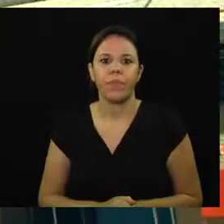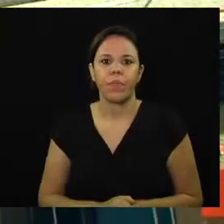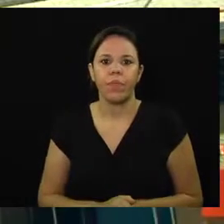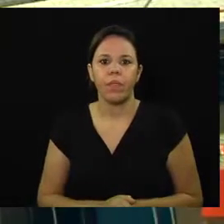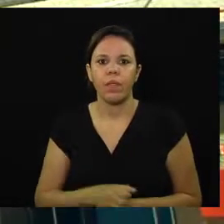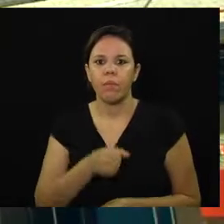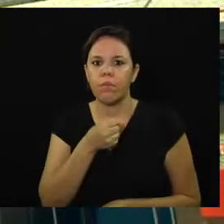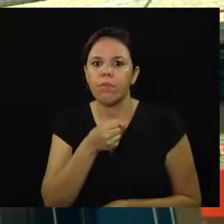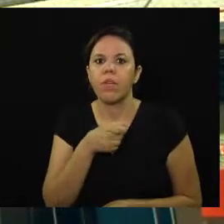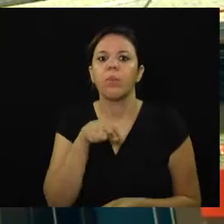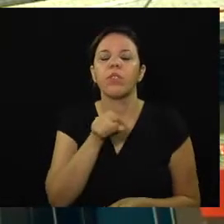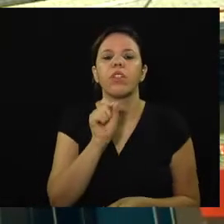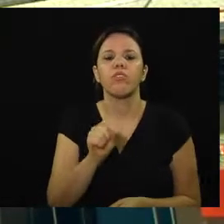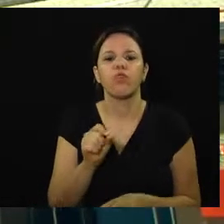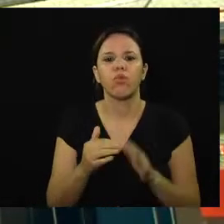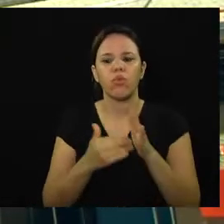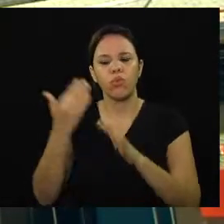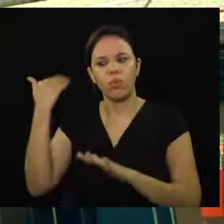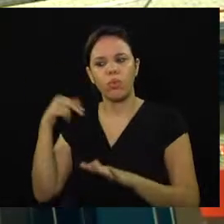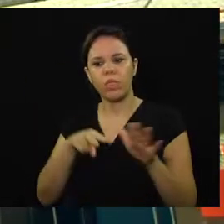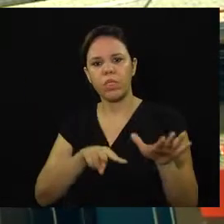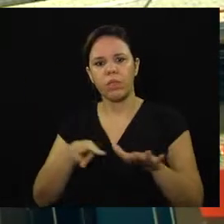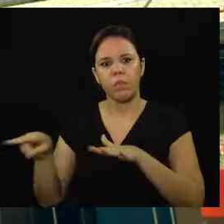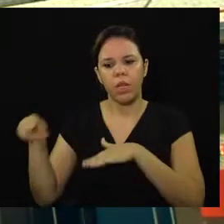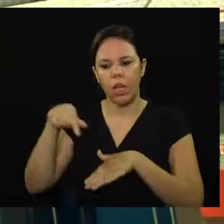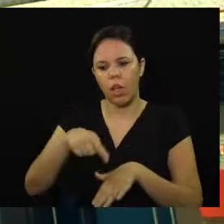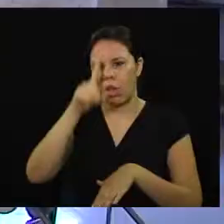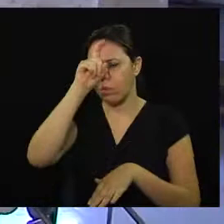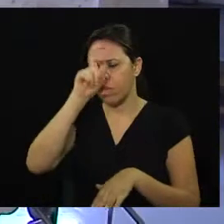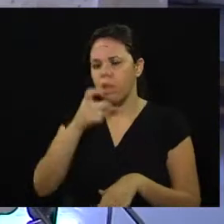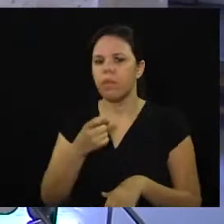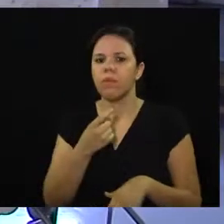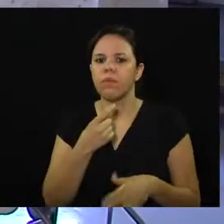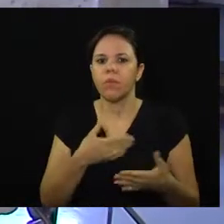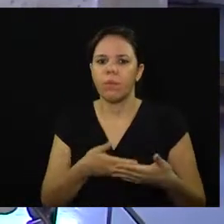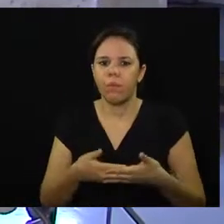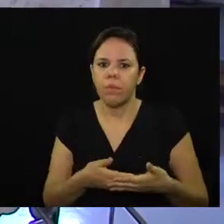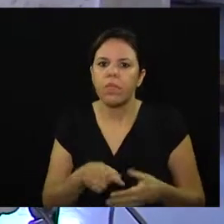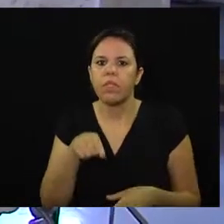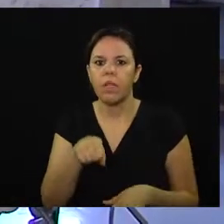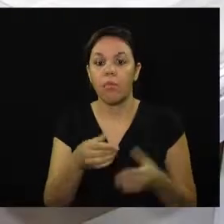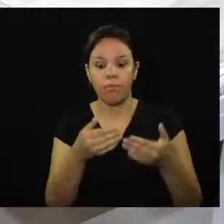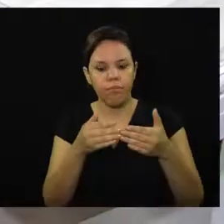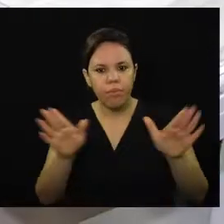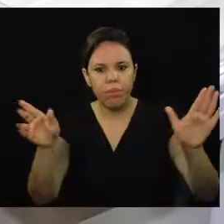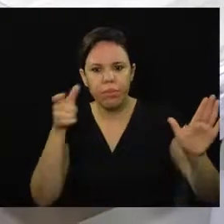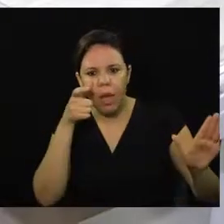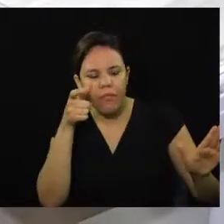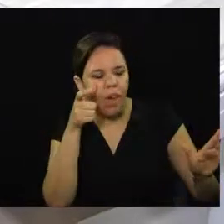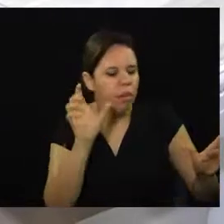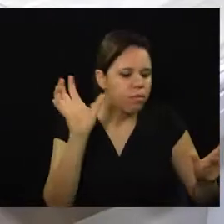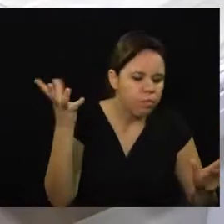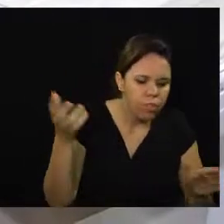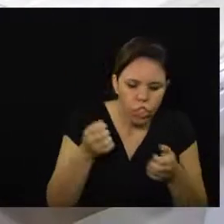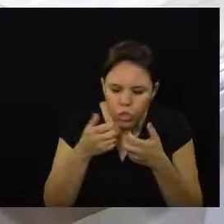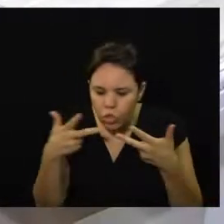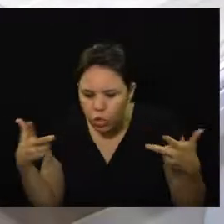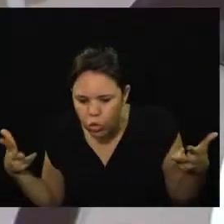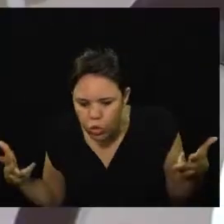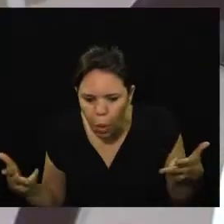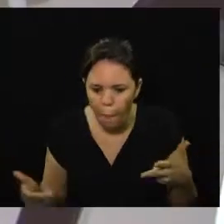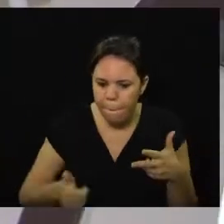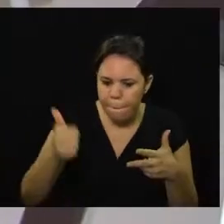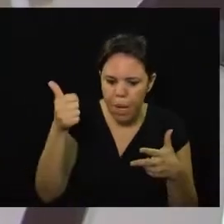Na última semana o Hospital e Maternidade de Campinas abriu as portas para apresentar o resultado da primeira